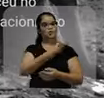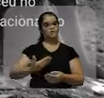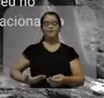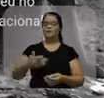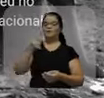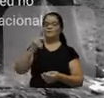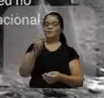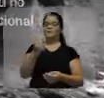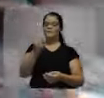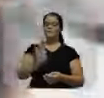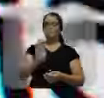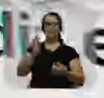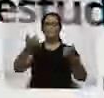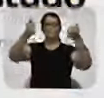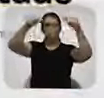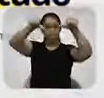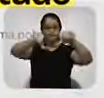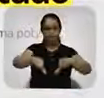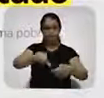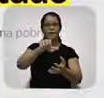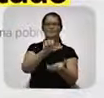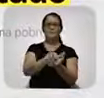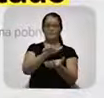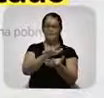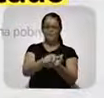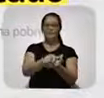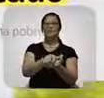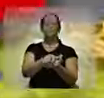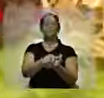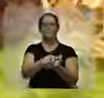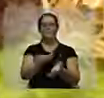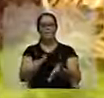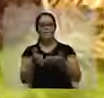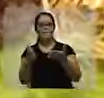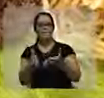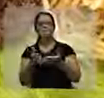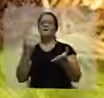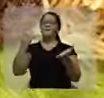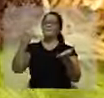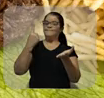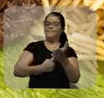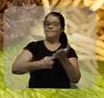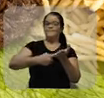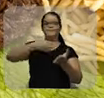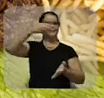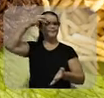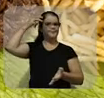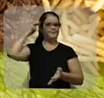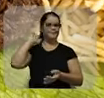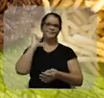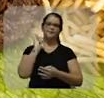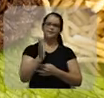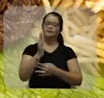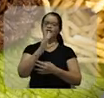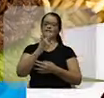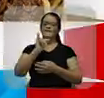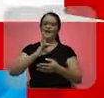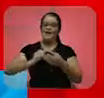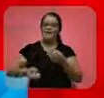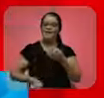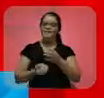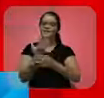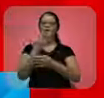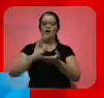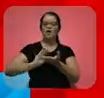o governo do PSB afunda Pernambuco na lama da miséria, Marília já firmou seu compromisso. Vai criar um